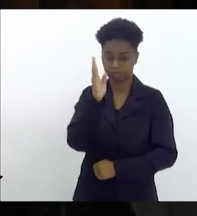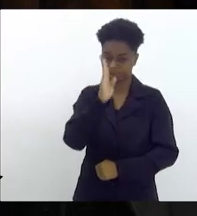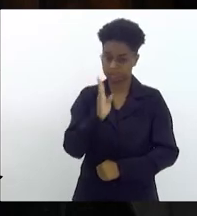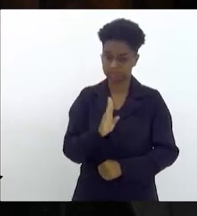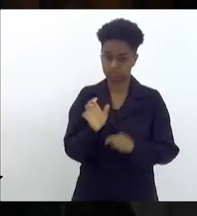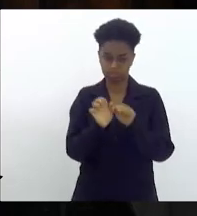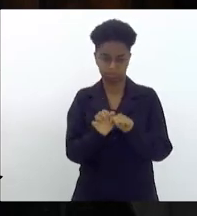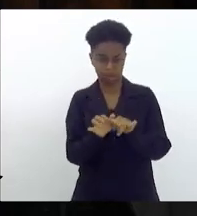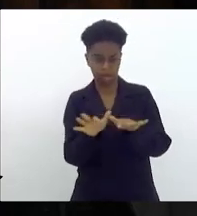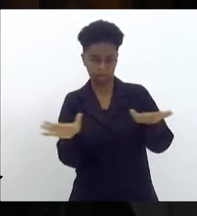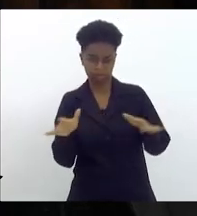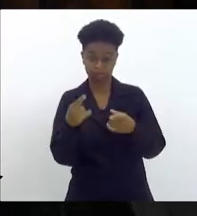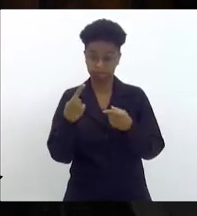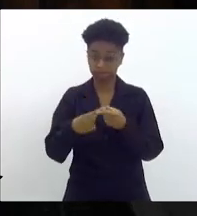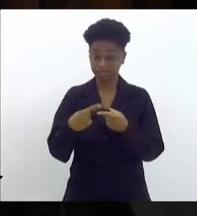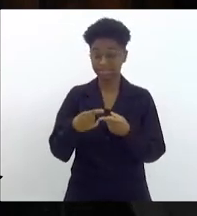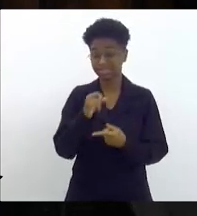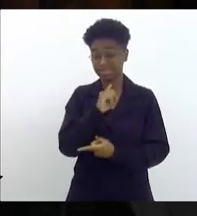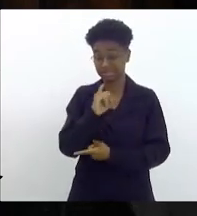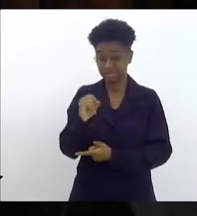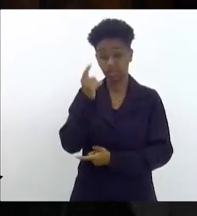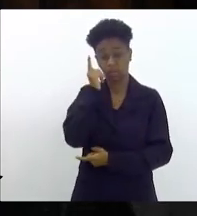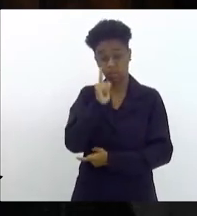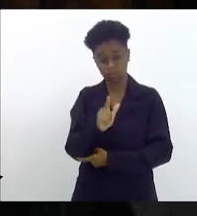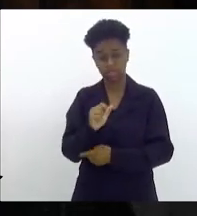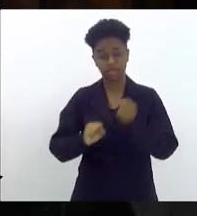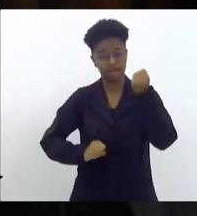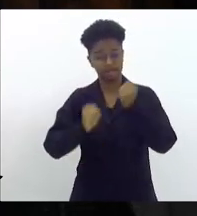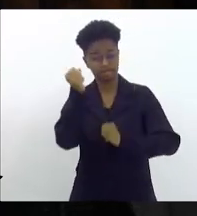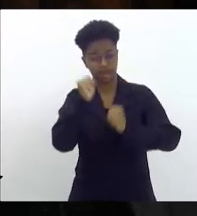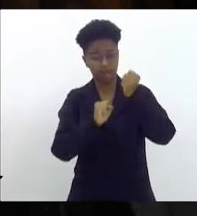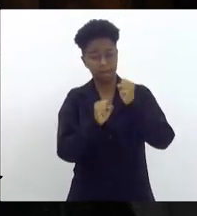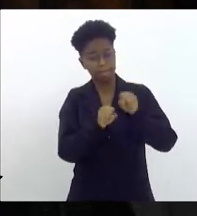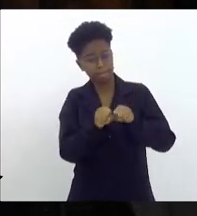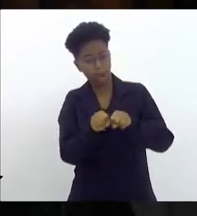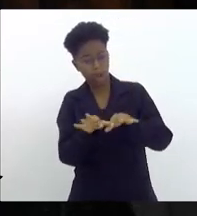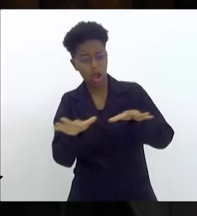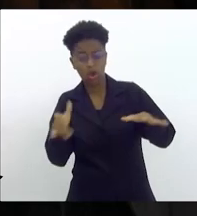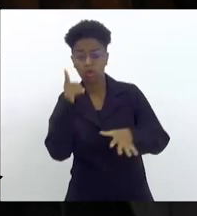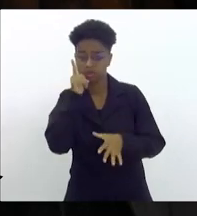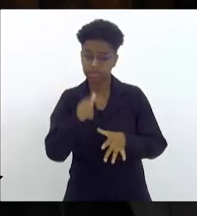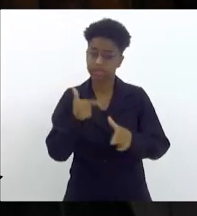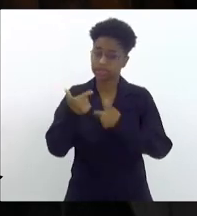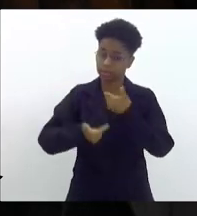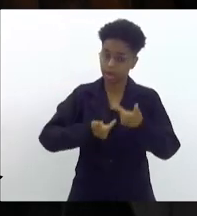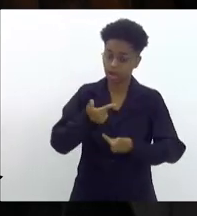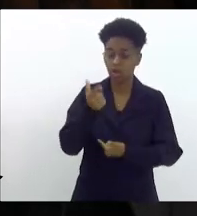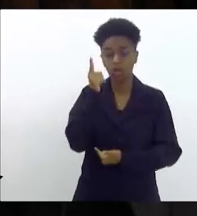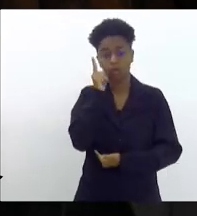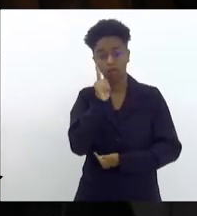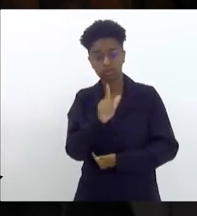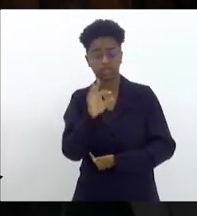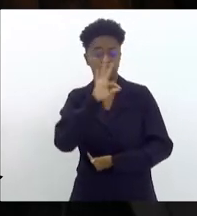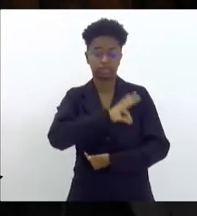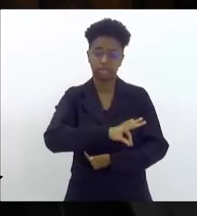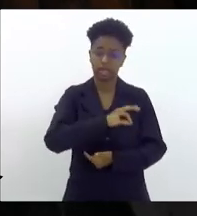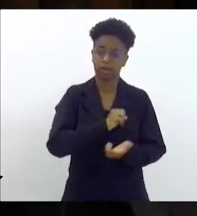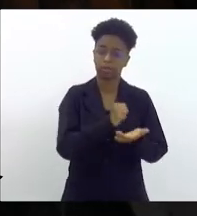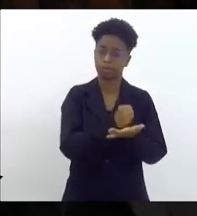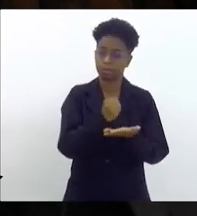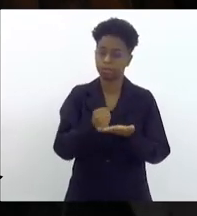Porque só a industrialização do país vai gerar mais emprego, mais renda e agregar valor aos produtos.